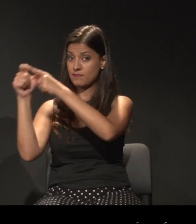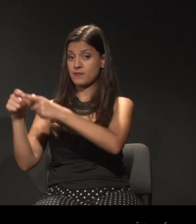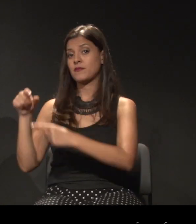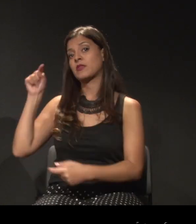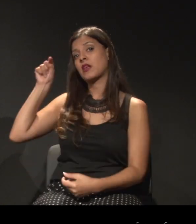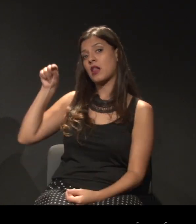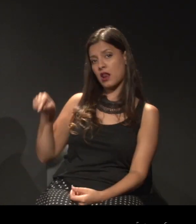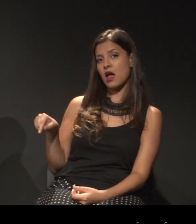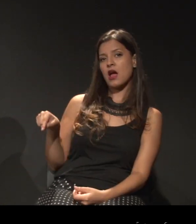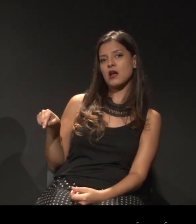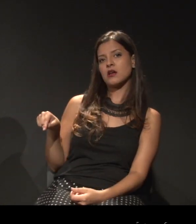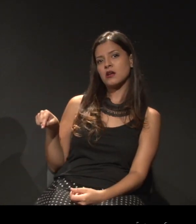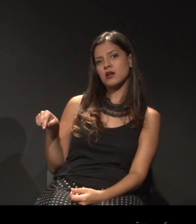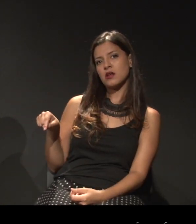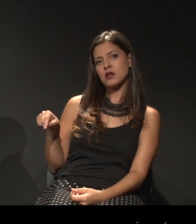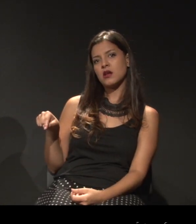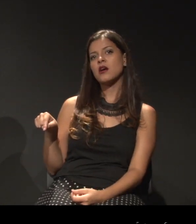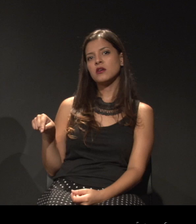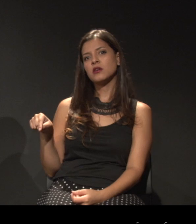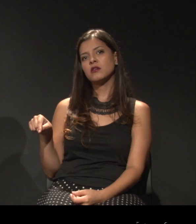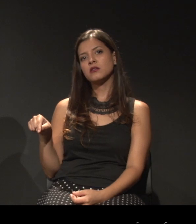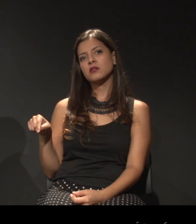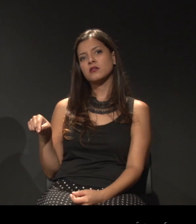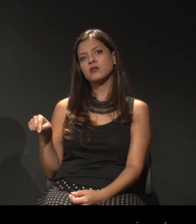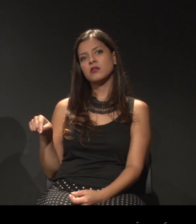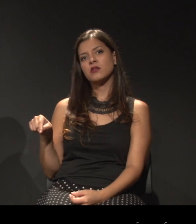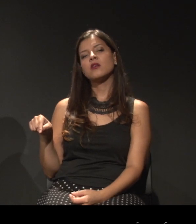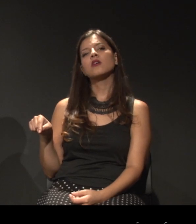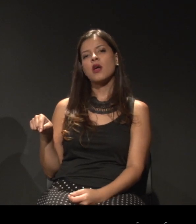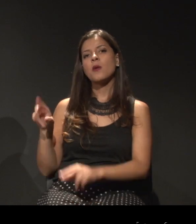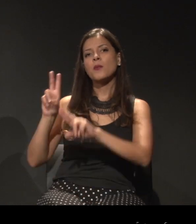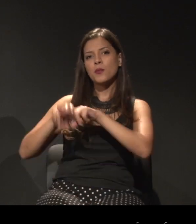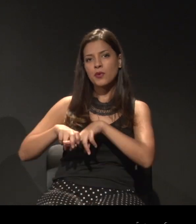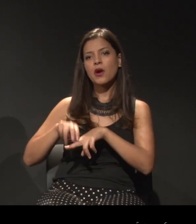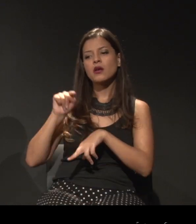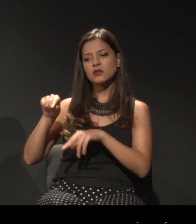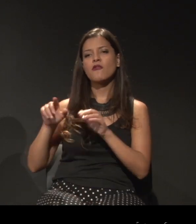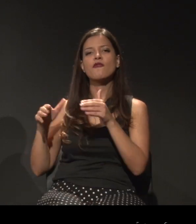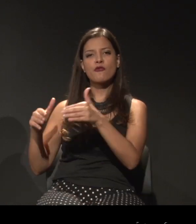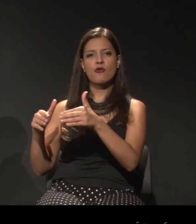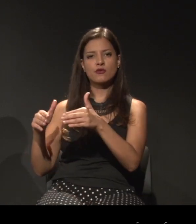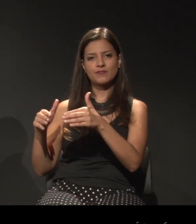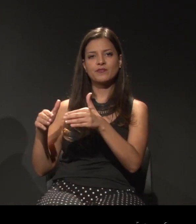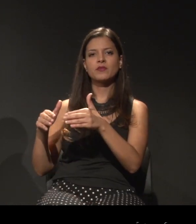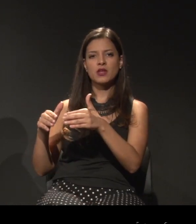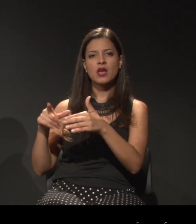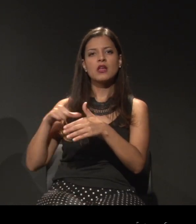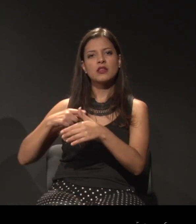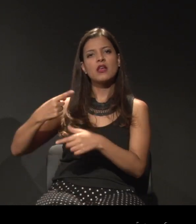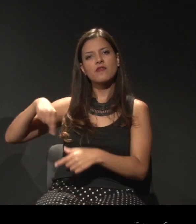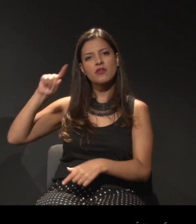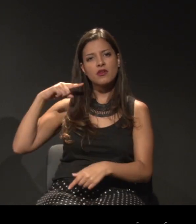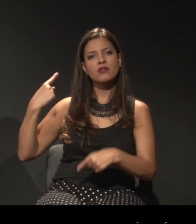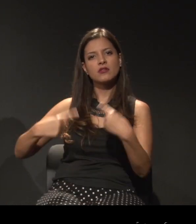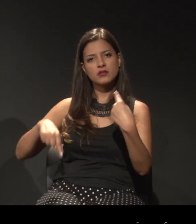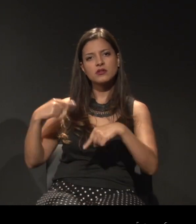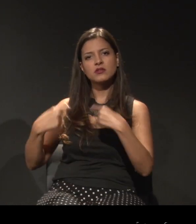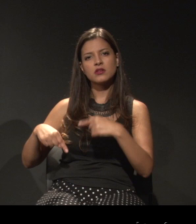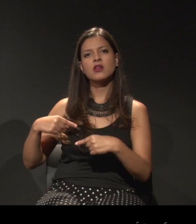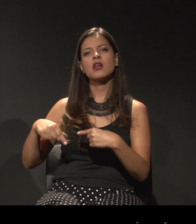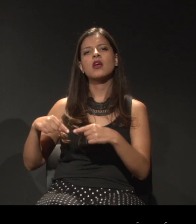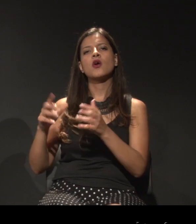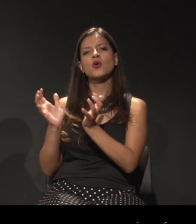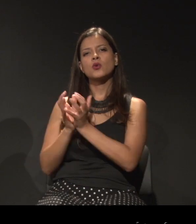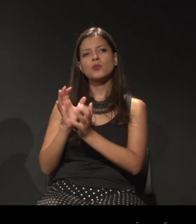o Fórum de Danças Contemporâneas surge por conta desse Fórum de Artes Negras e Periféricas, pela discussão que foi agitada pelo Dremeterra na